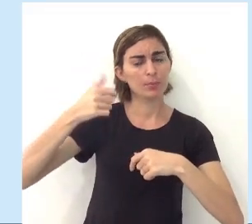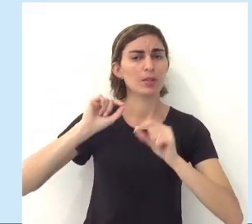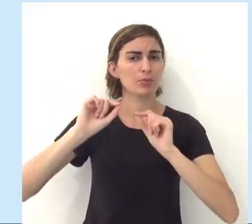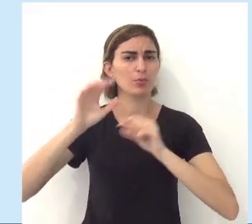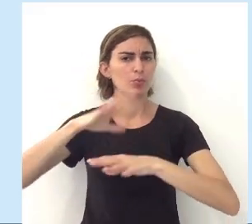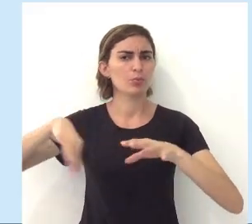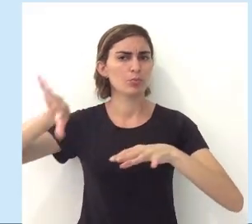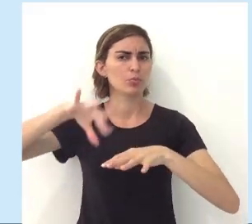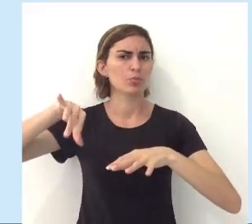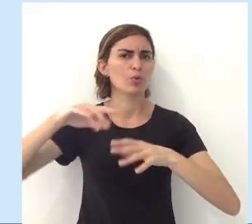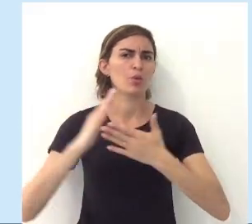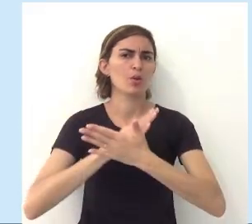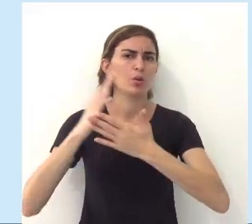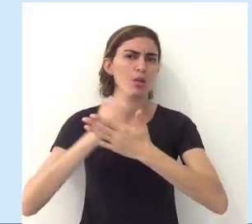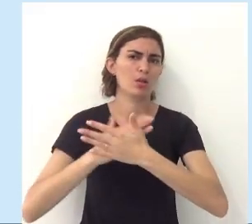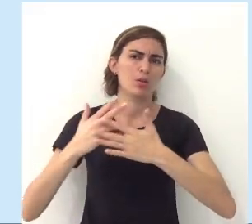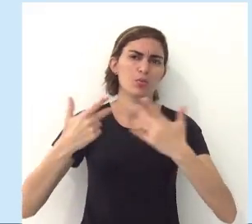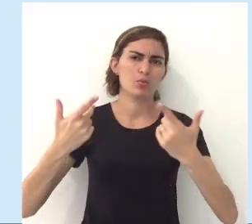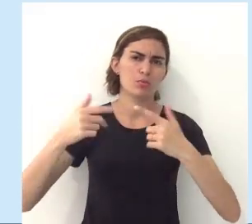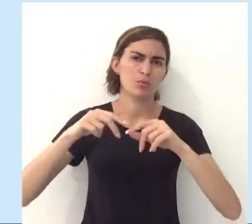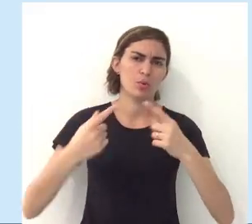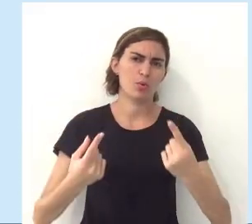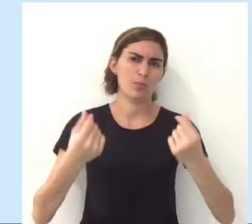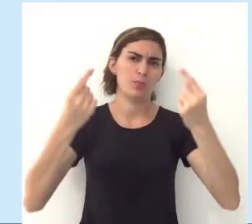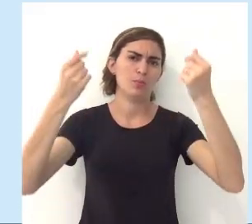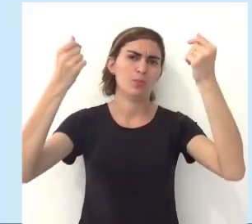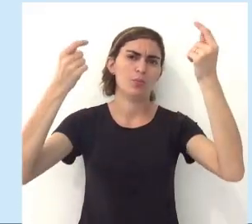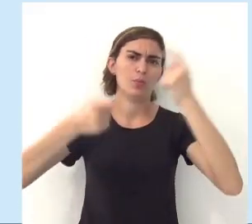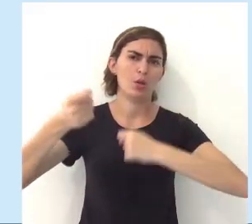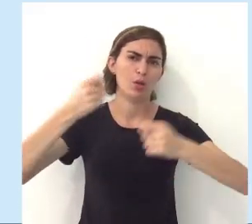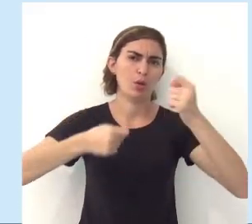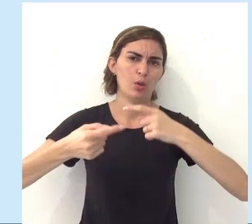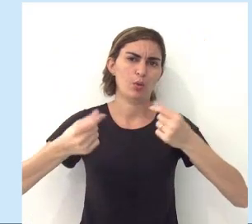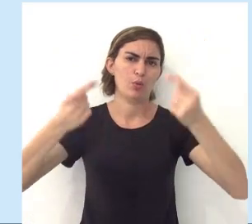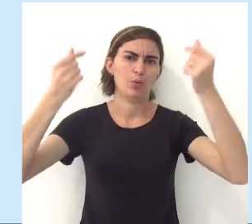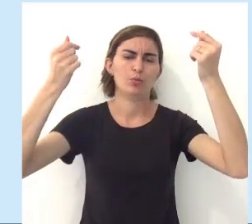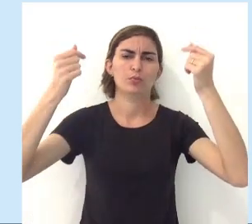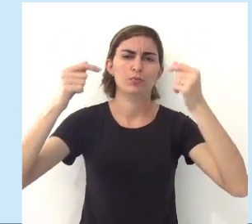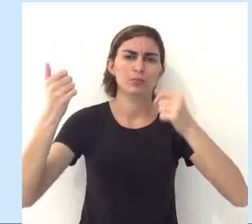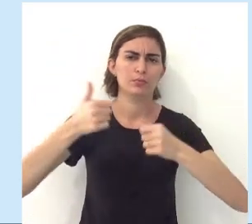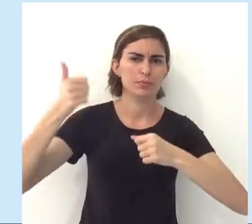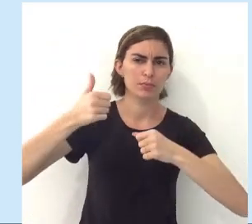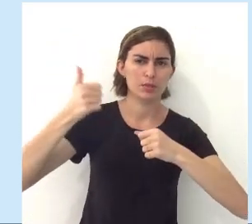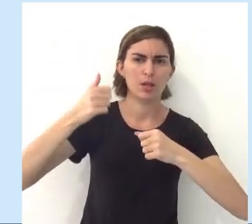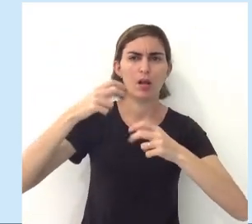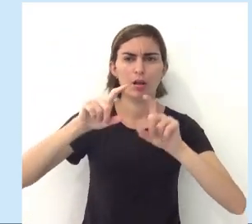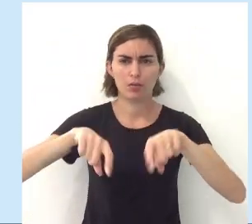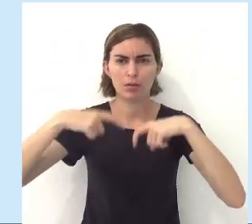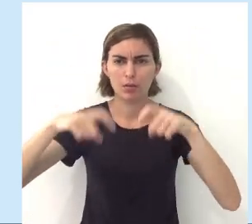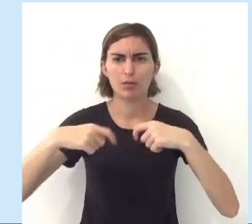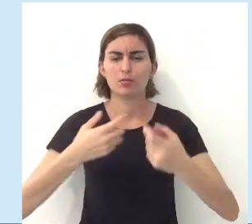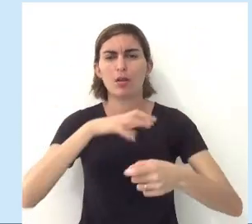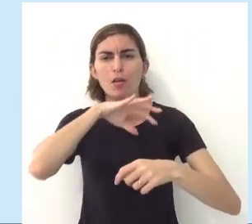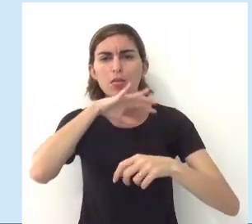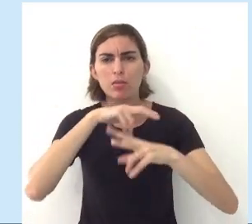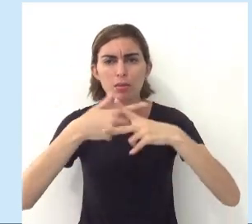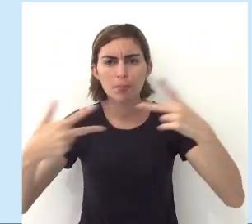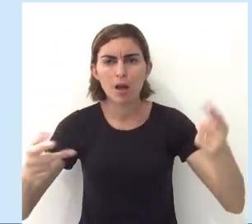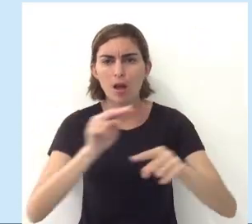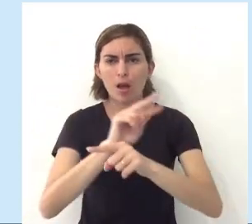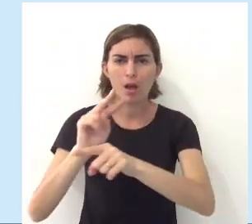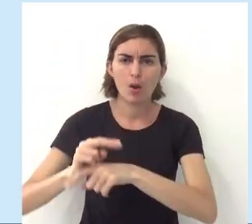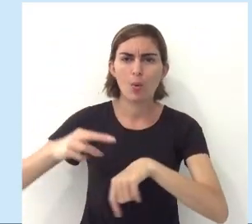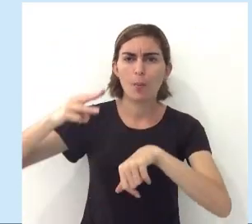primário está envolvido ali com alguns fatos econômicos do ambiente primário, né? Agricultura, criação de